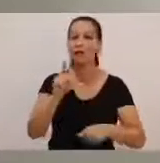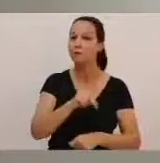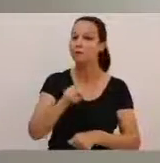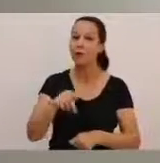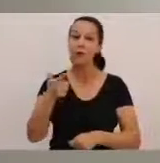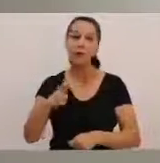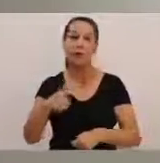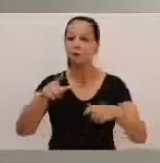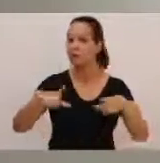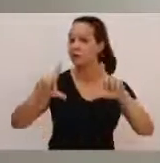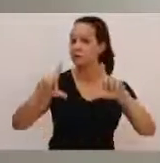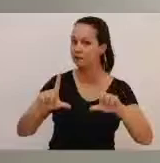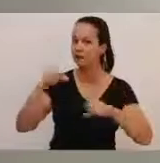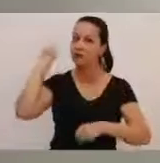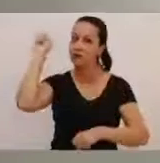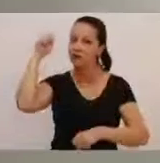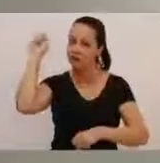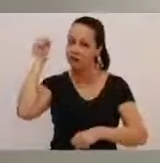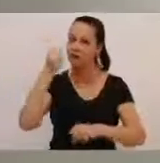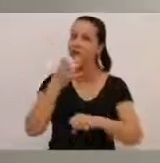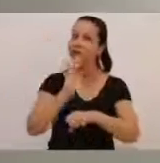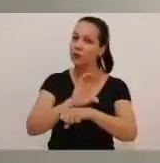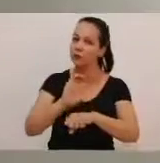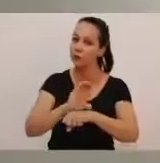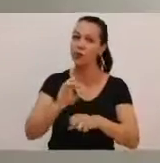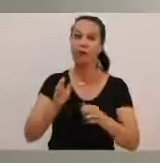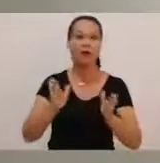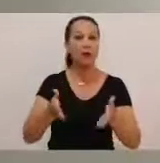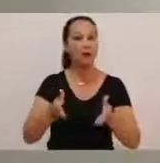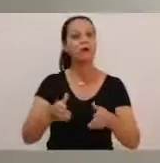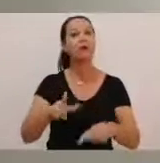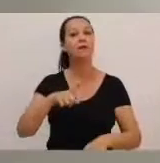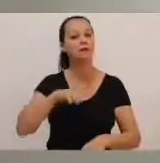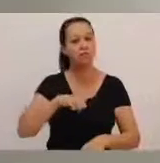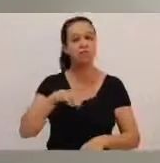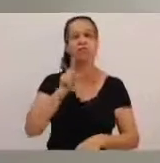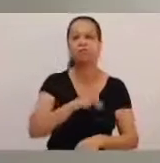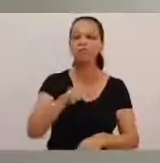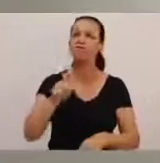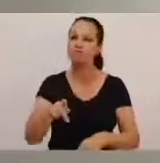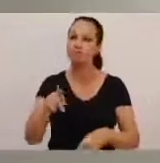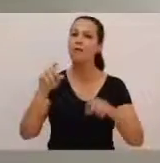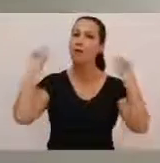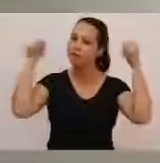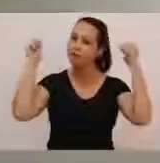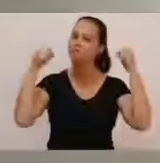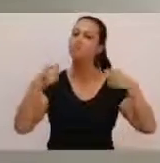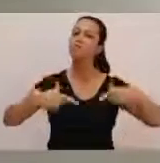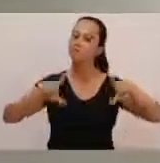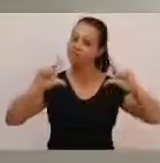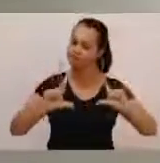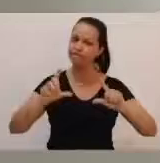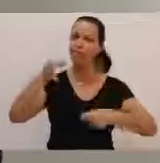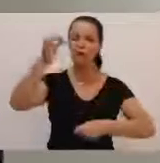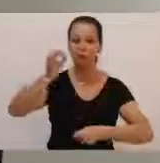professores regulares que davam aula de educação física e agora nós vamos ter professores de educação